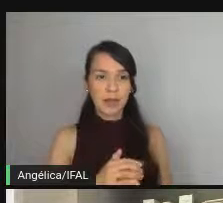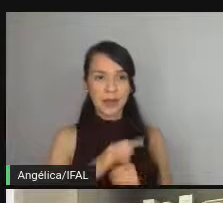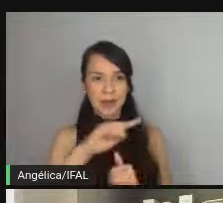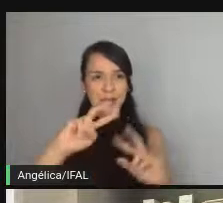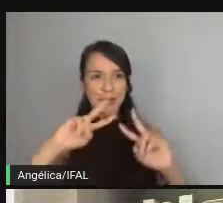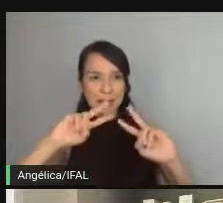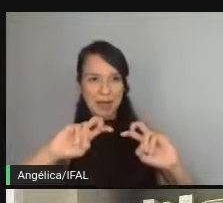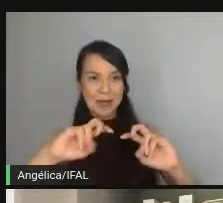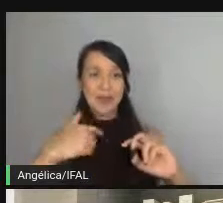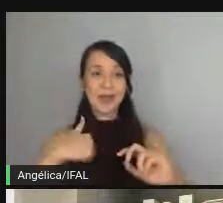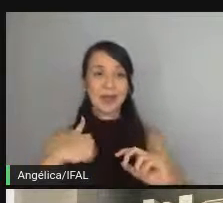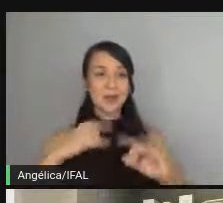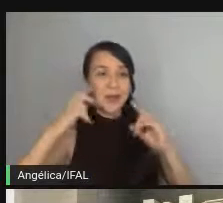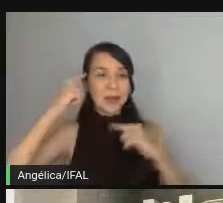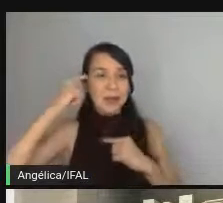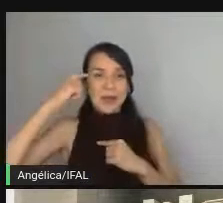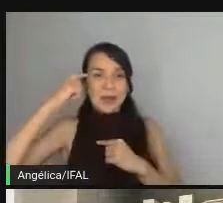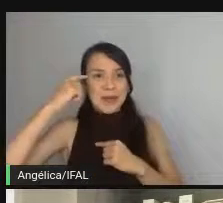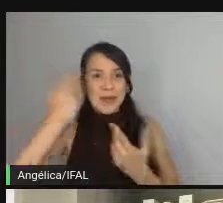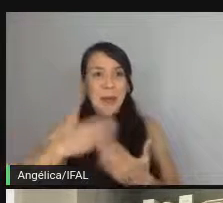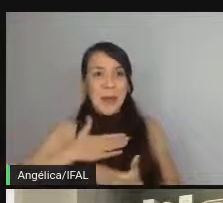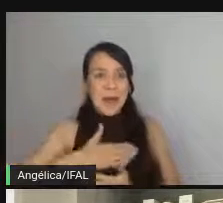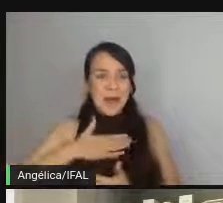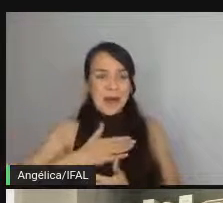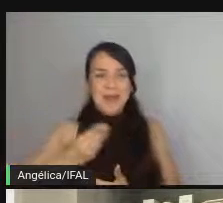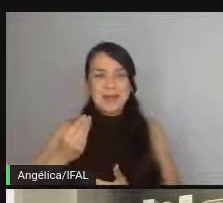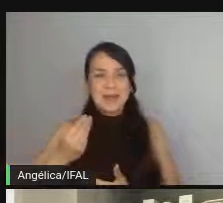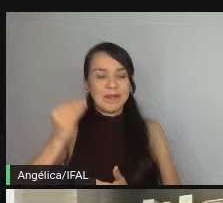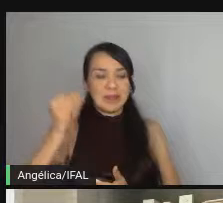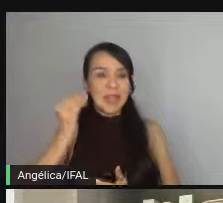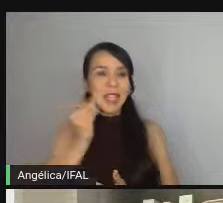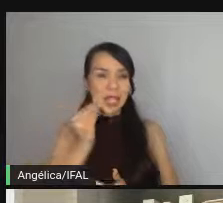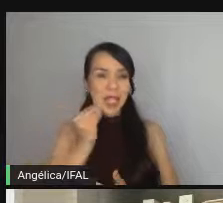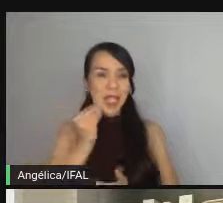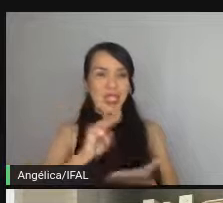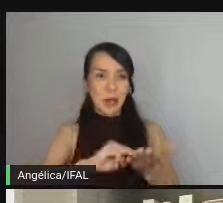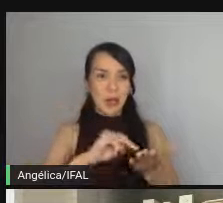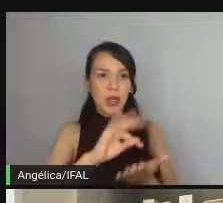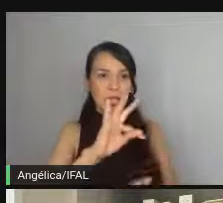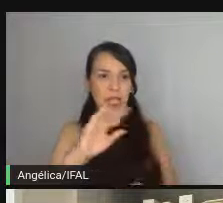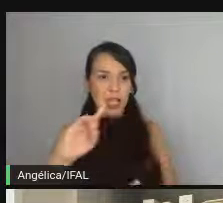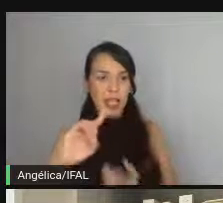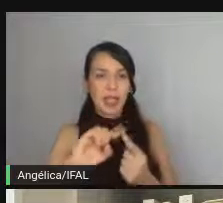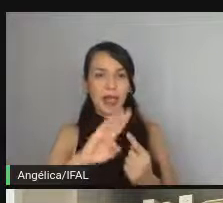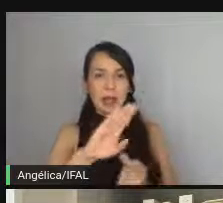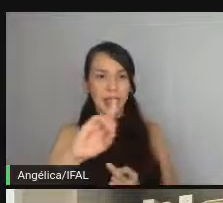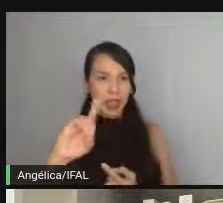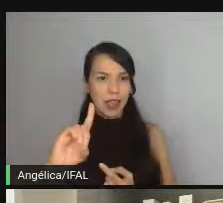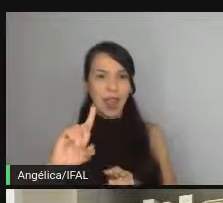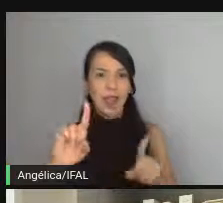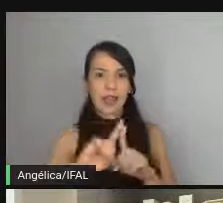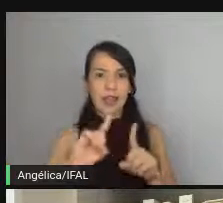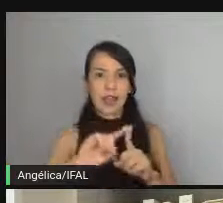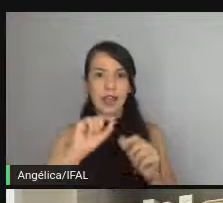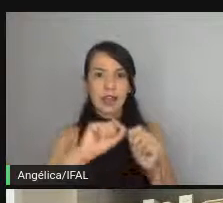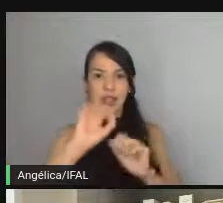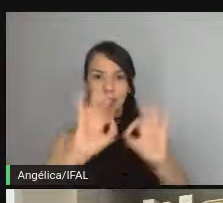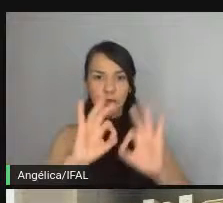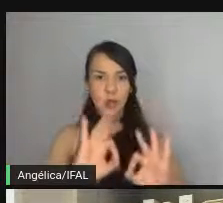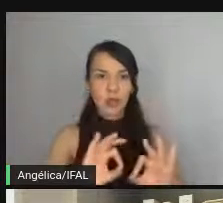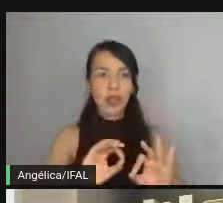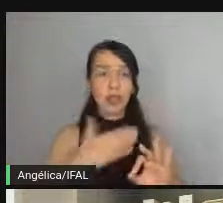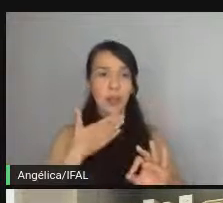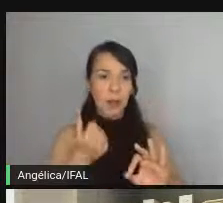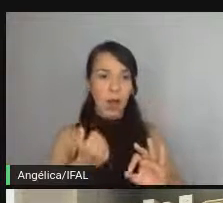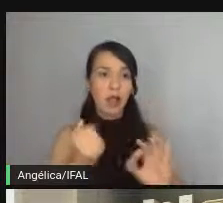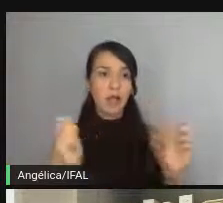notaram mas que eu sou um viciado em testes na metodologia TDD BDD aplicar baby steps certinho aplicar da melhor